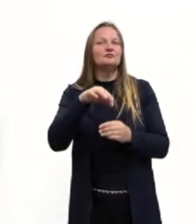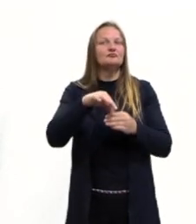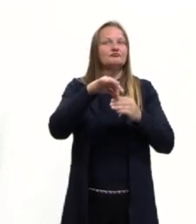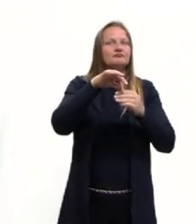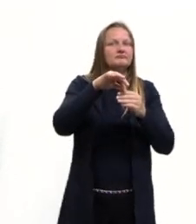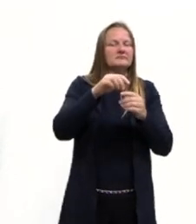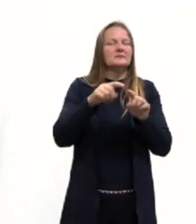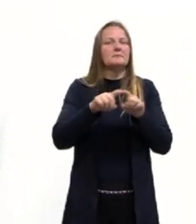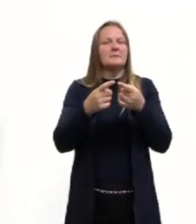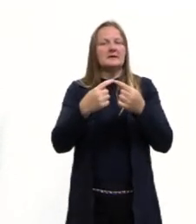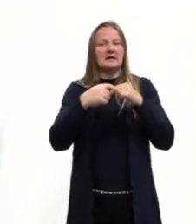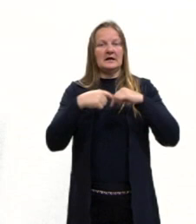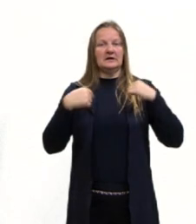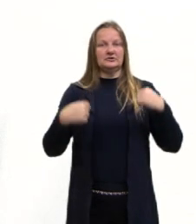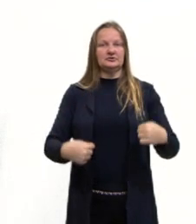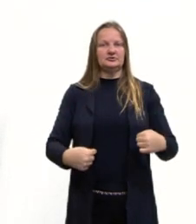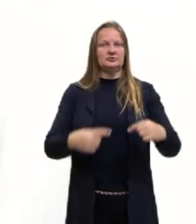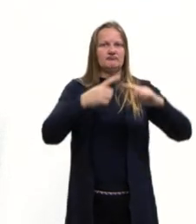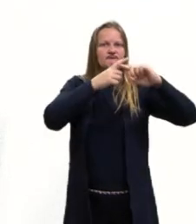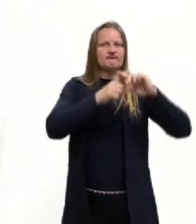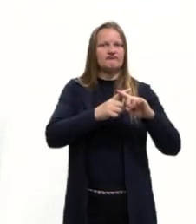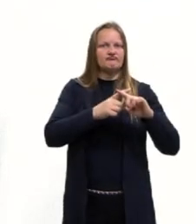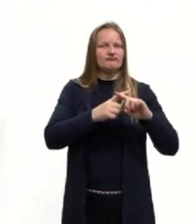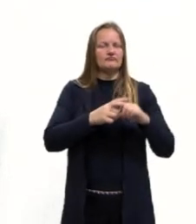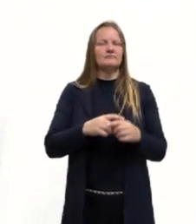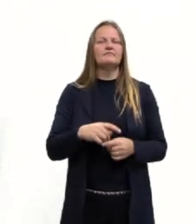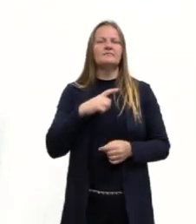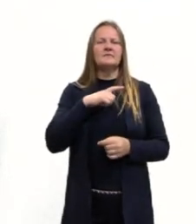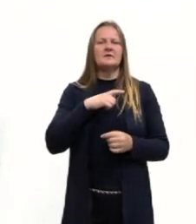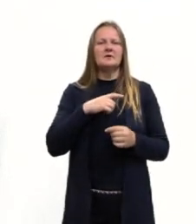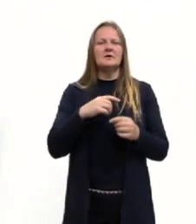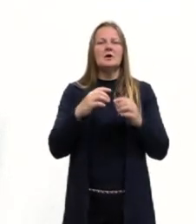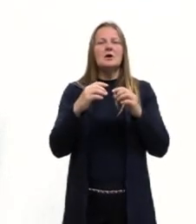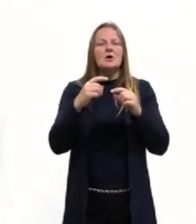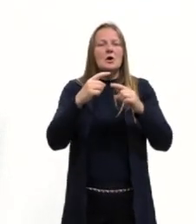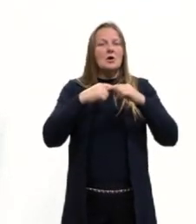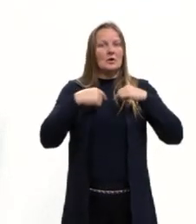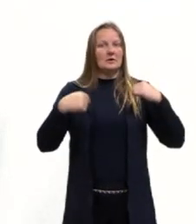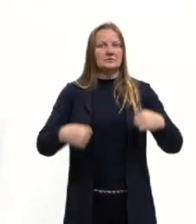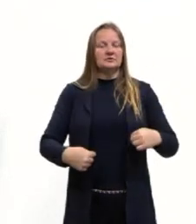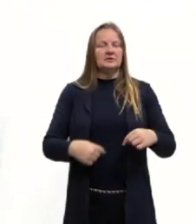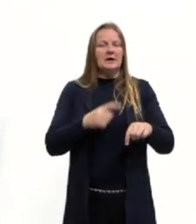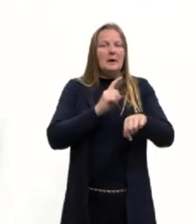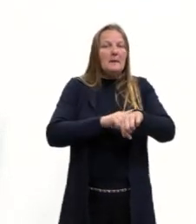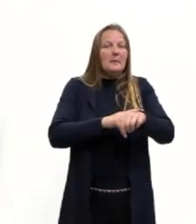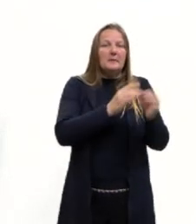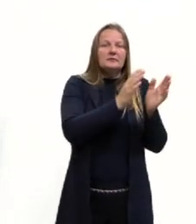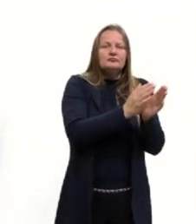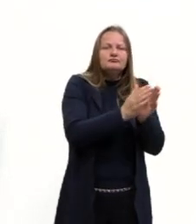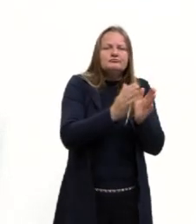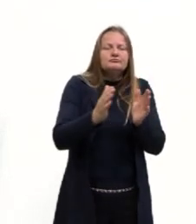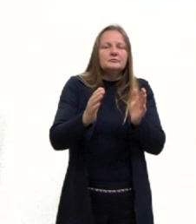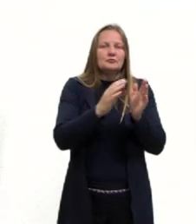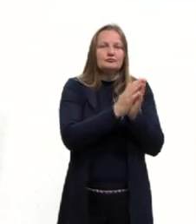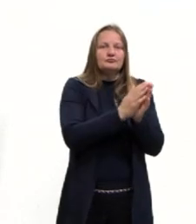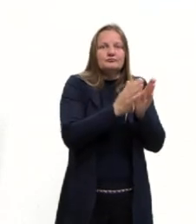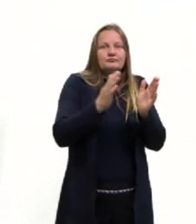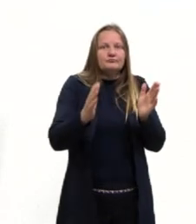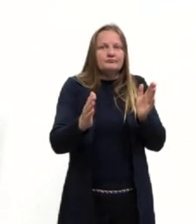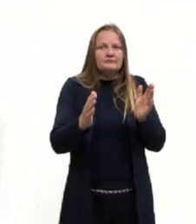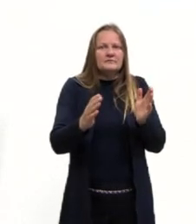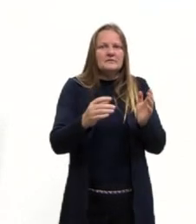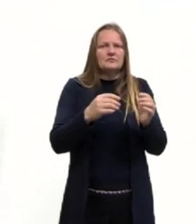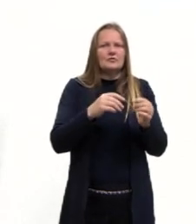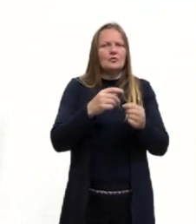China, né, em vez, o mundo inteiro deu uma balançada, e a China, nesse período, então, em vez dela se